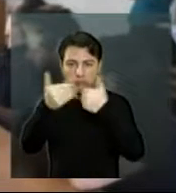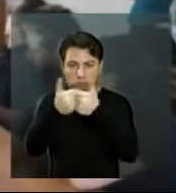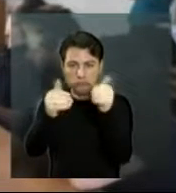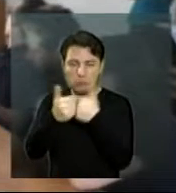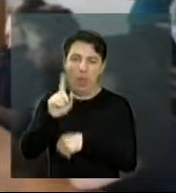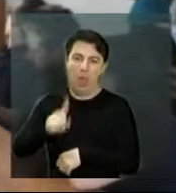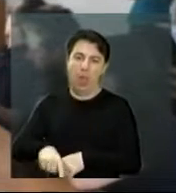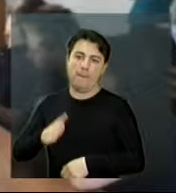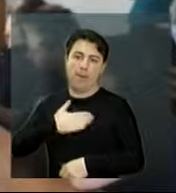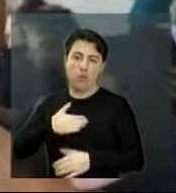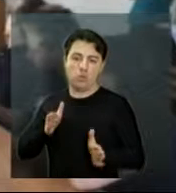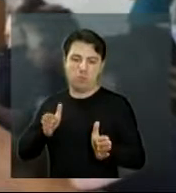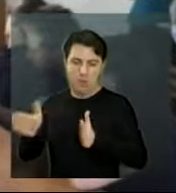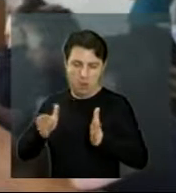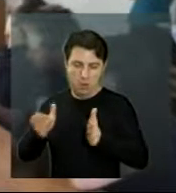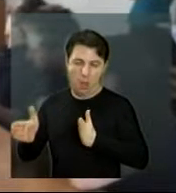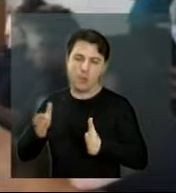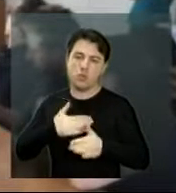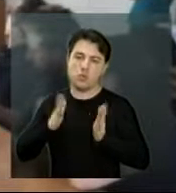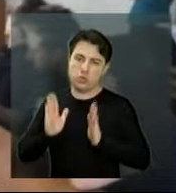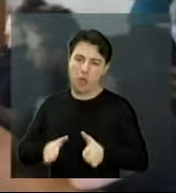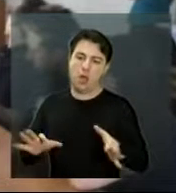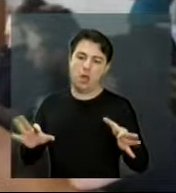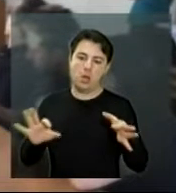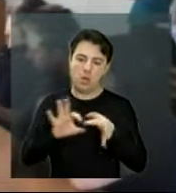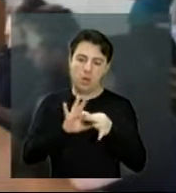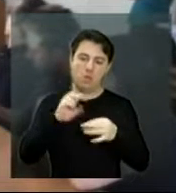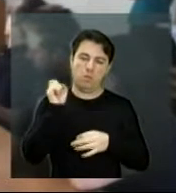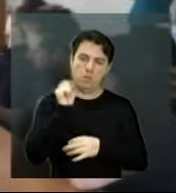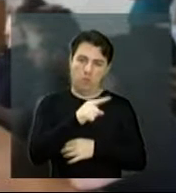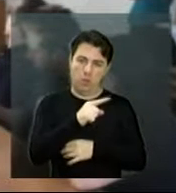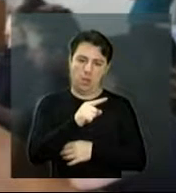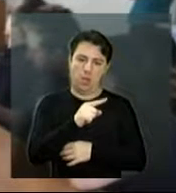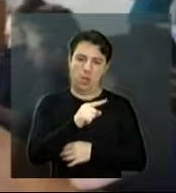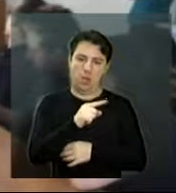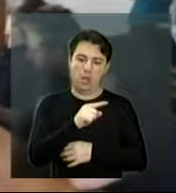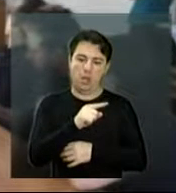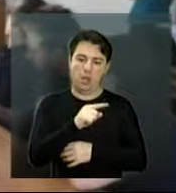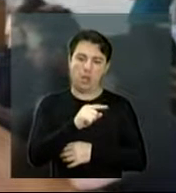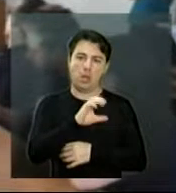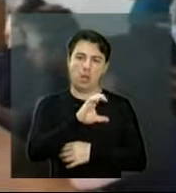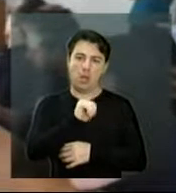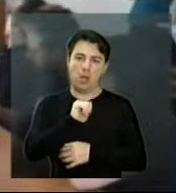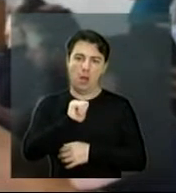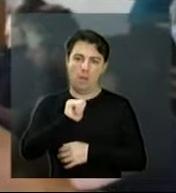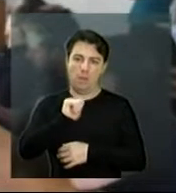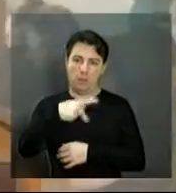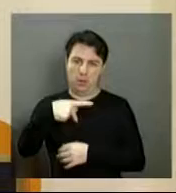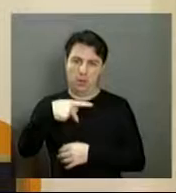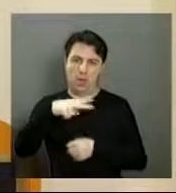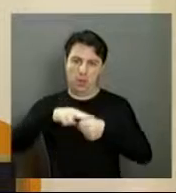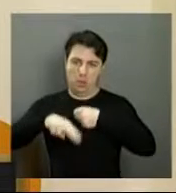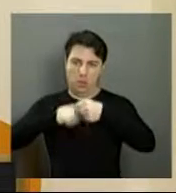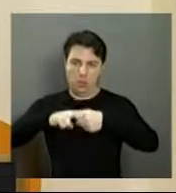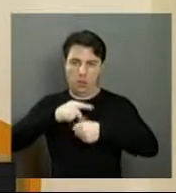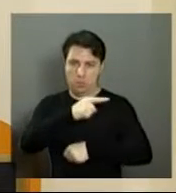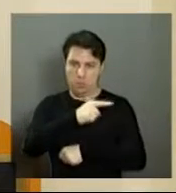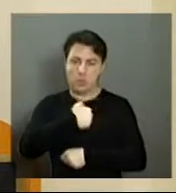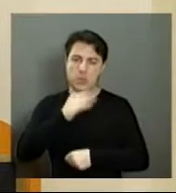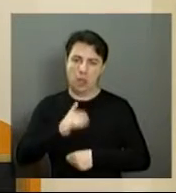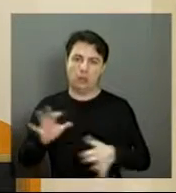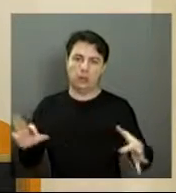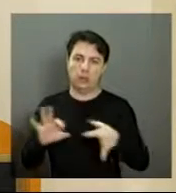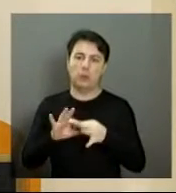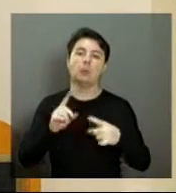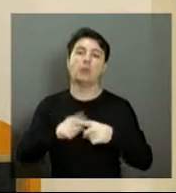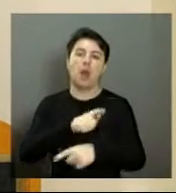trabalho do nosso gabinete, em parceria com o CAAP, que é o Centro Acadêmico de Administração Pública da Unesp, e nós trabalhamos para